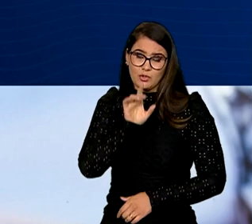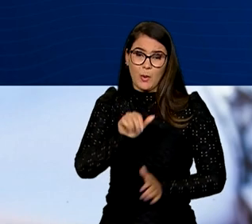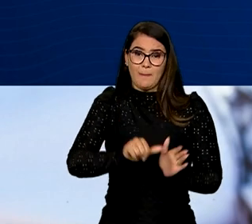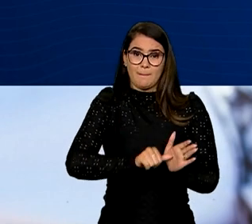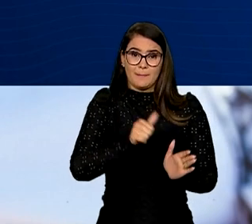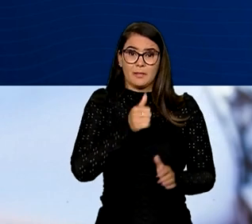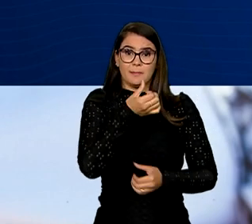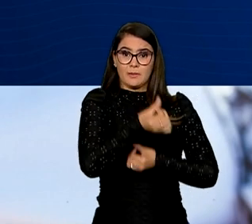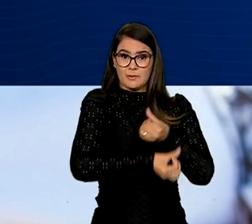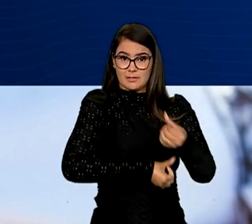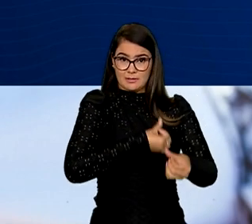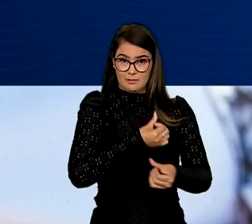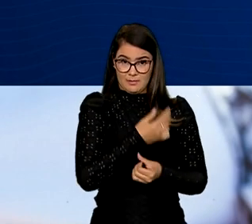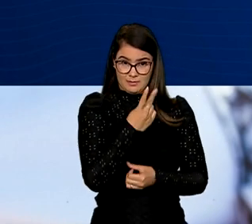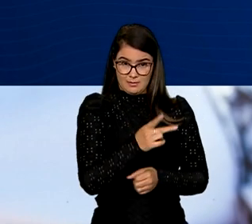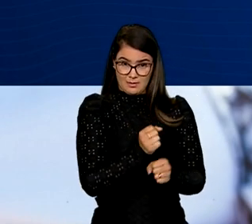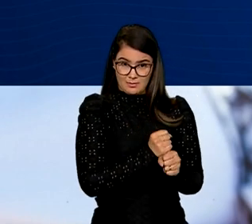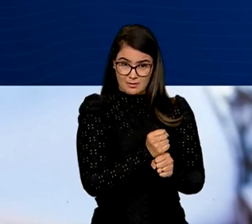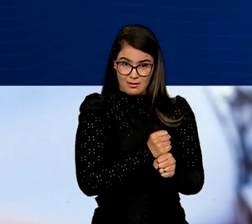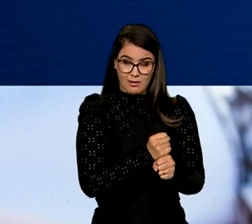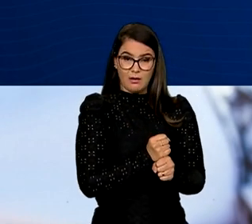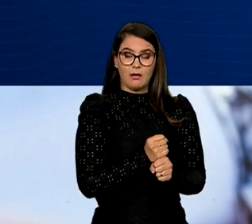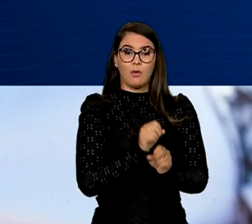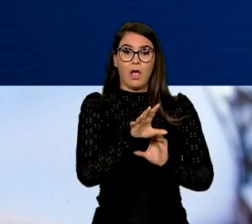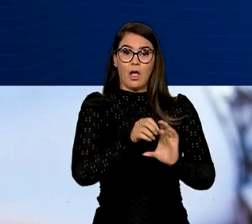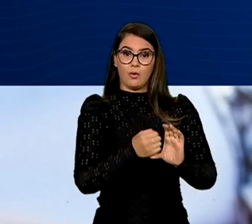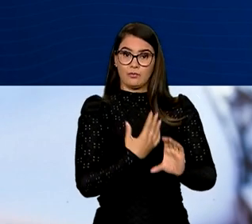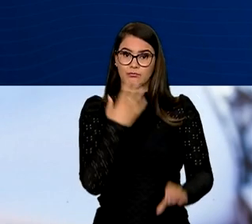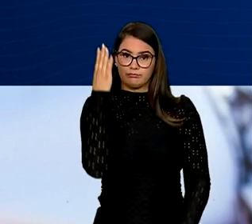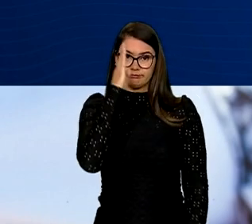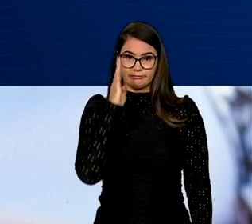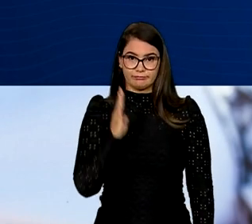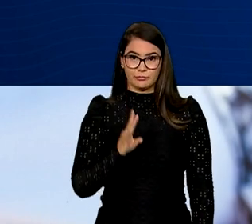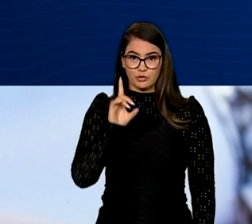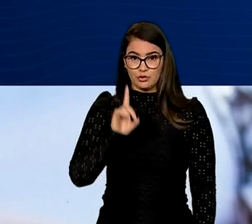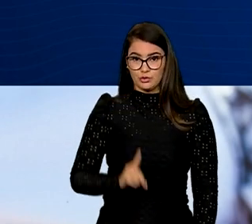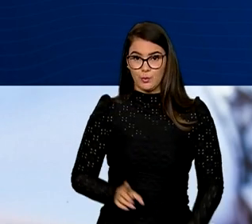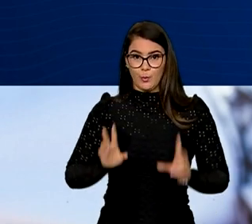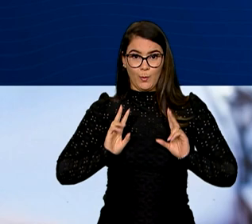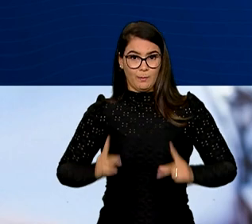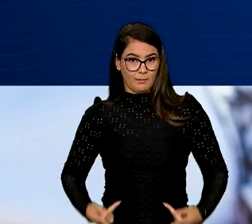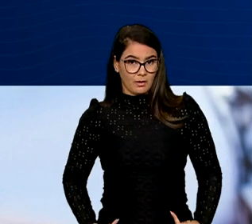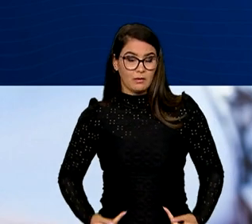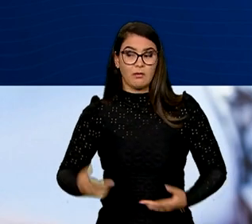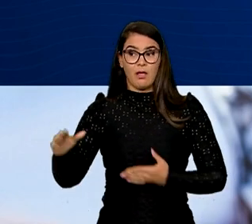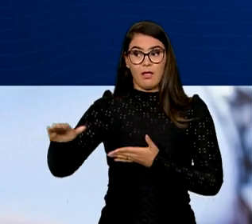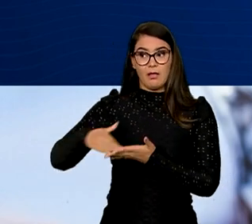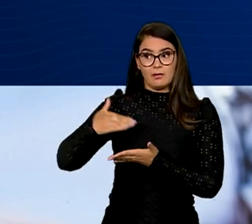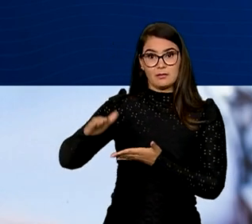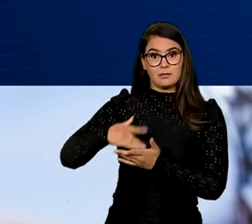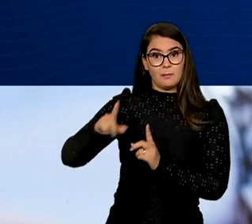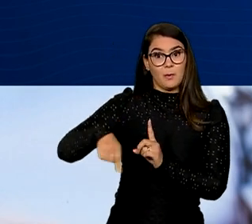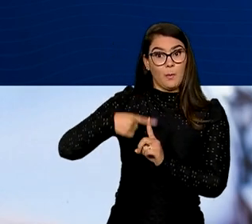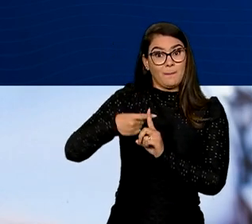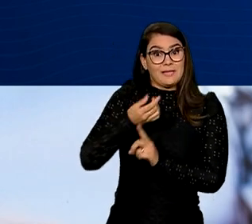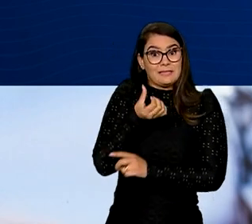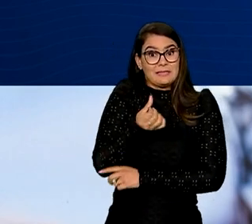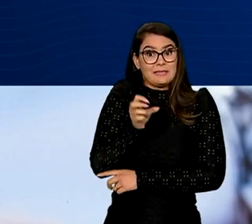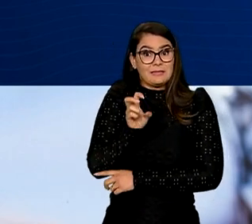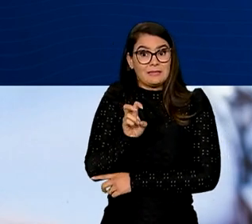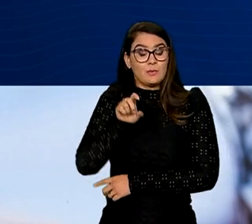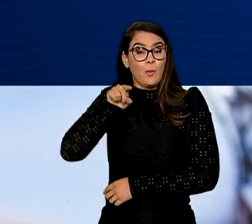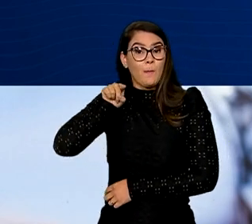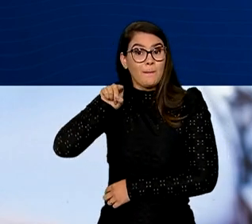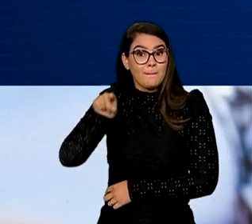primeiro semestre deste ano, a Ouvidoria Nacional de Direitos Humanos recebeu mais de 65